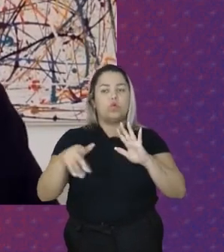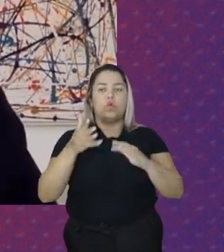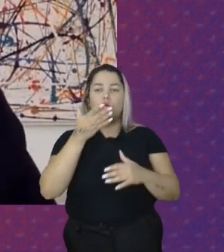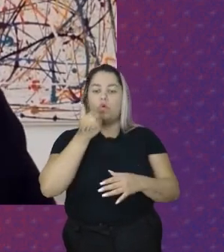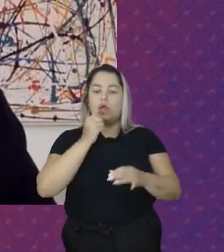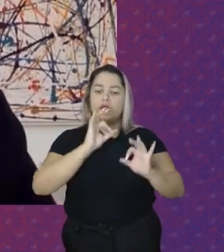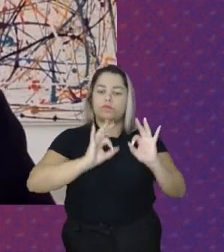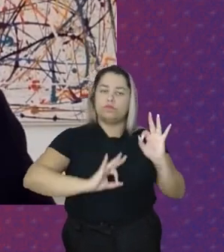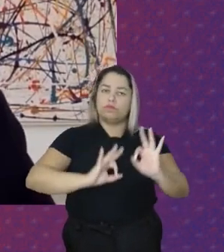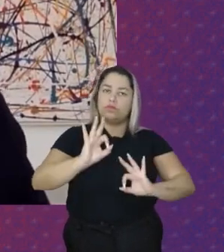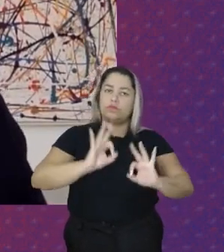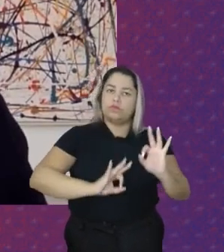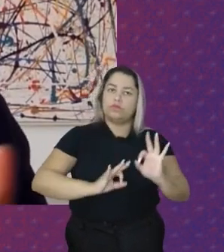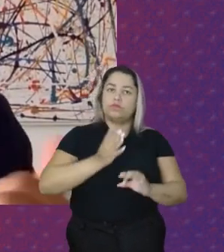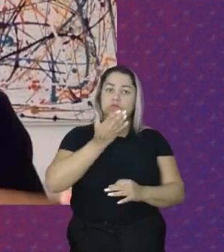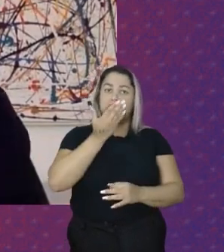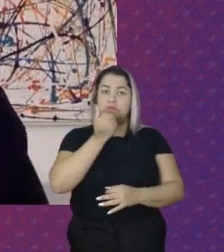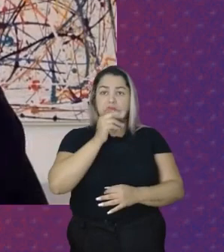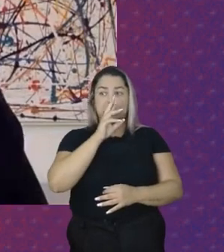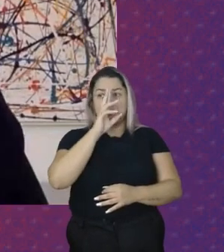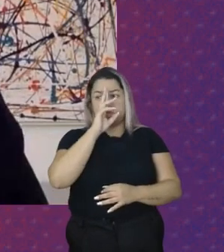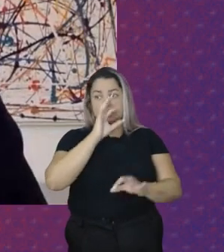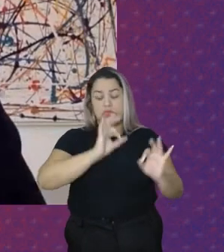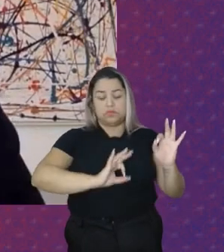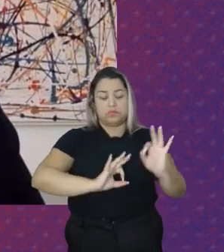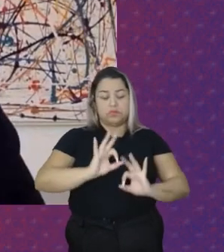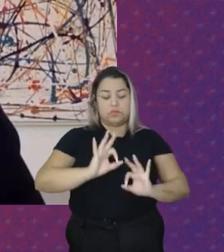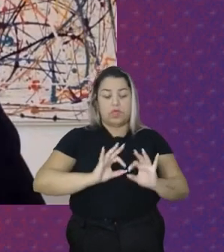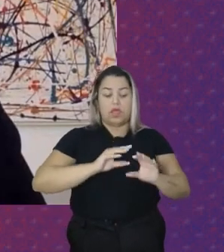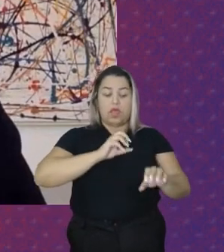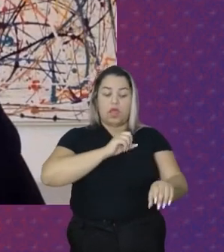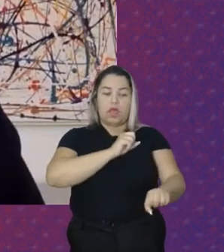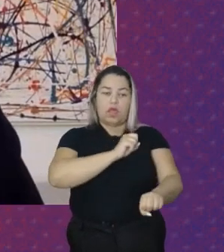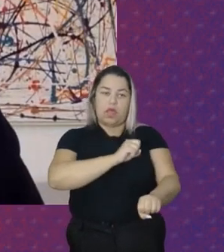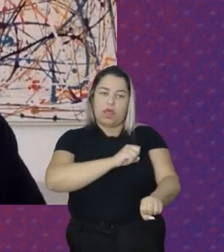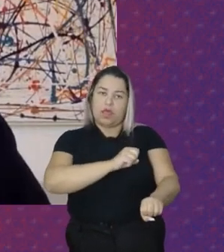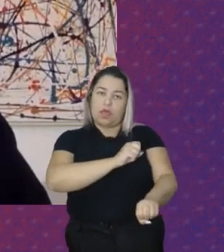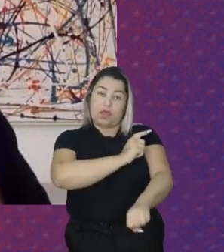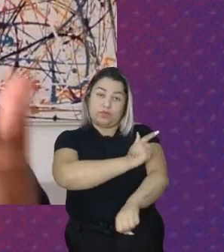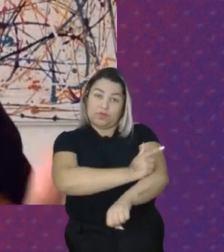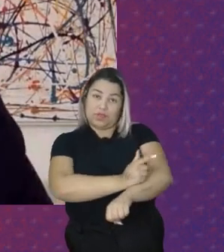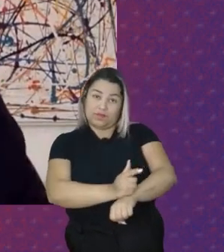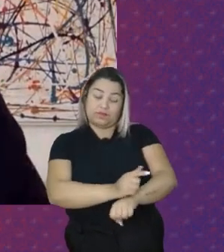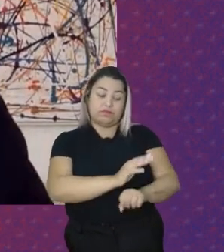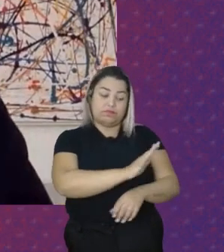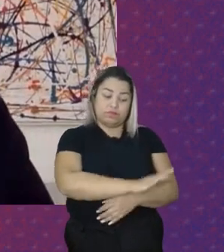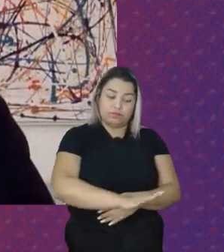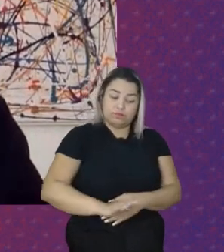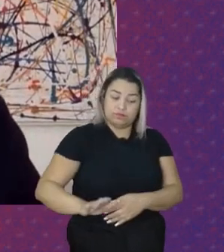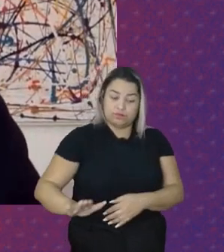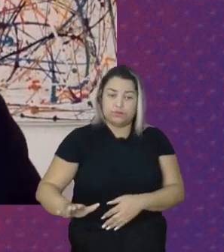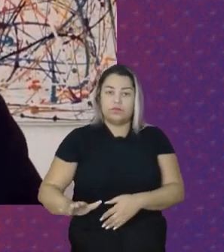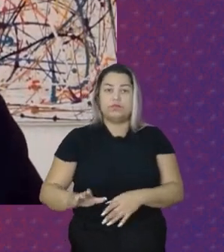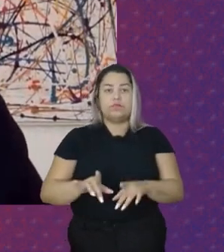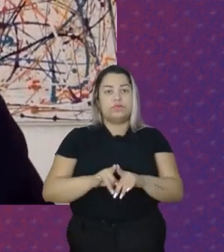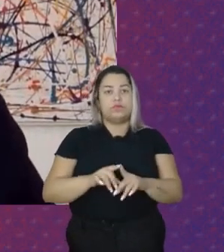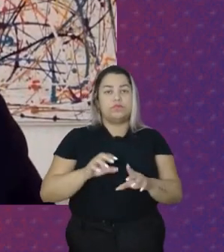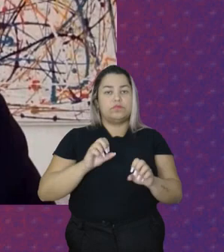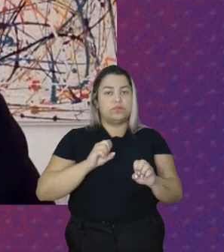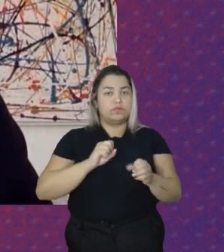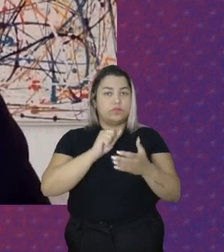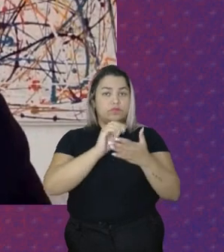preparo De refeições A educação Das crianças As atividades atividades De gestão E